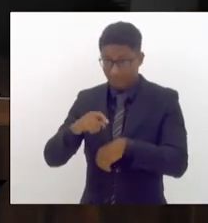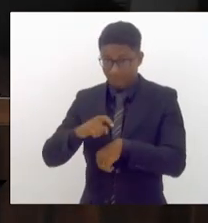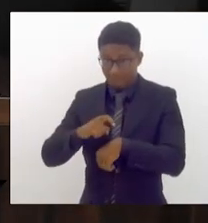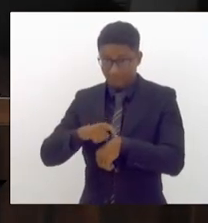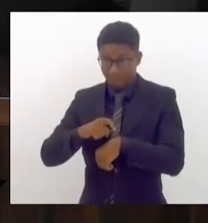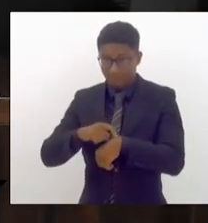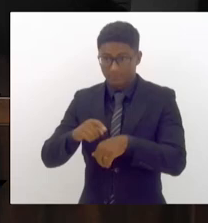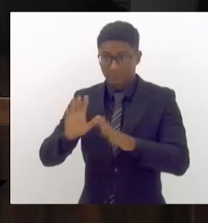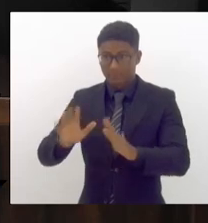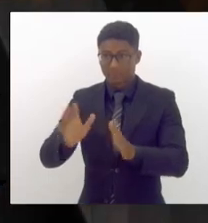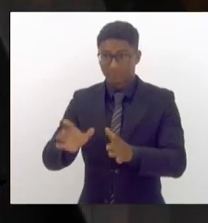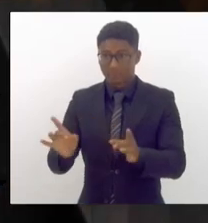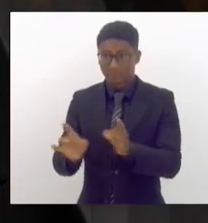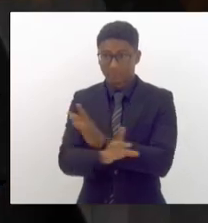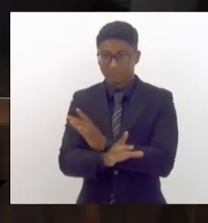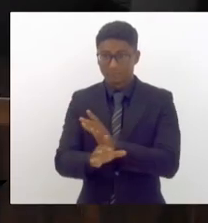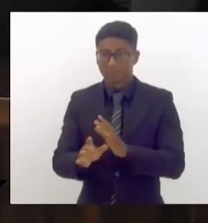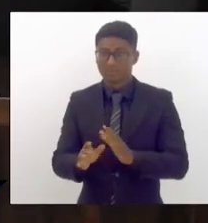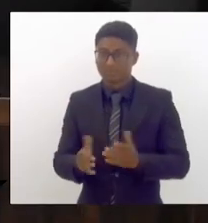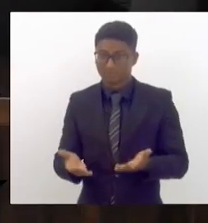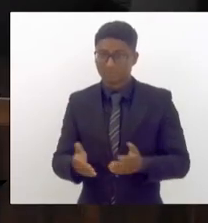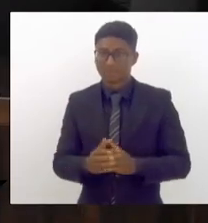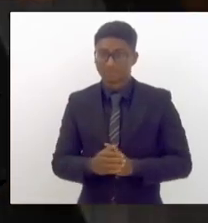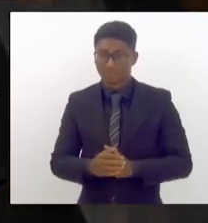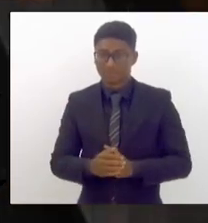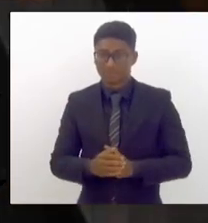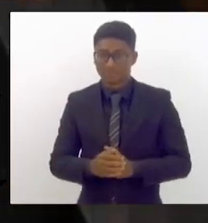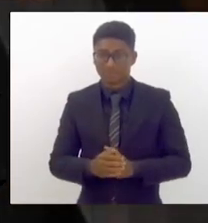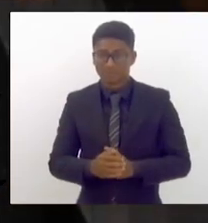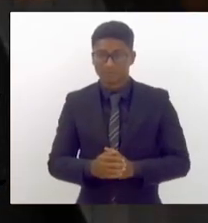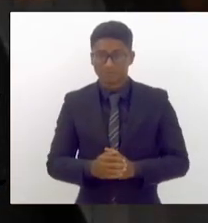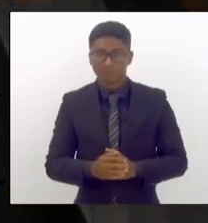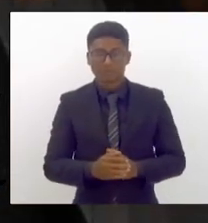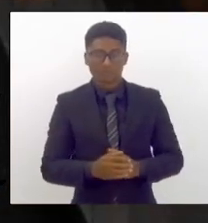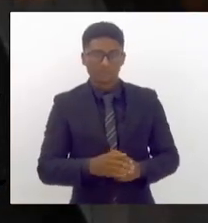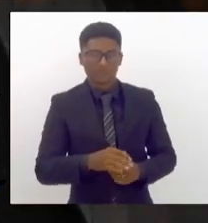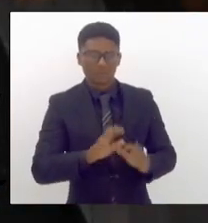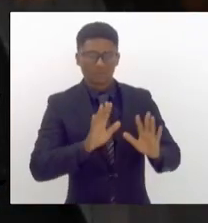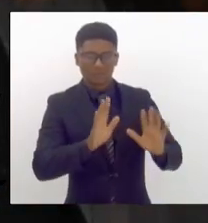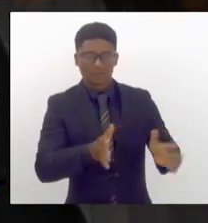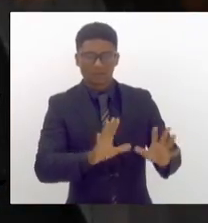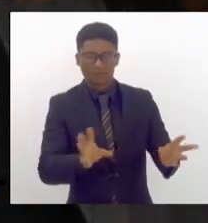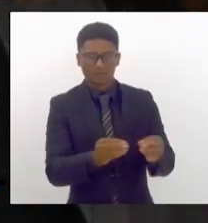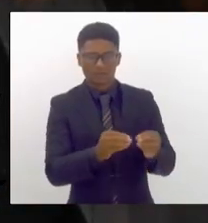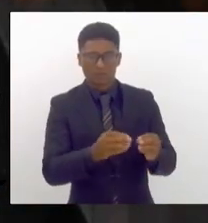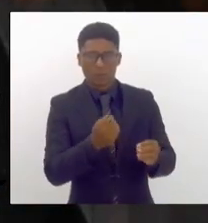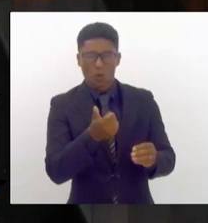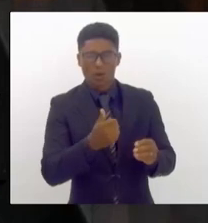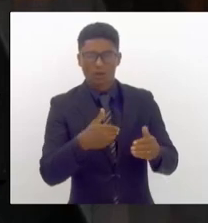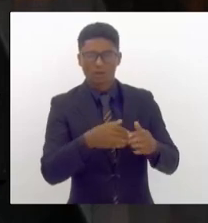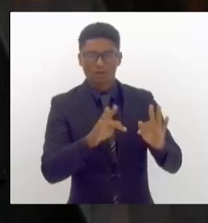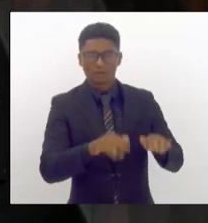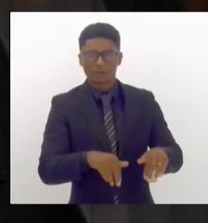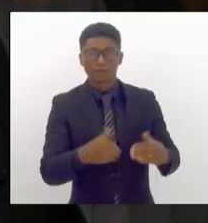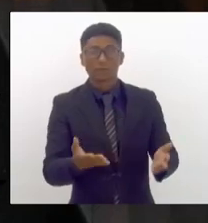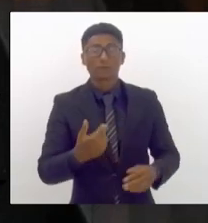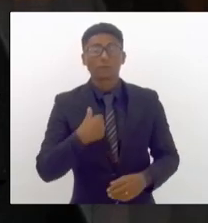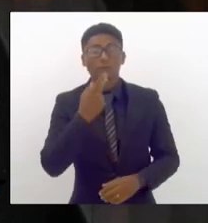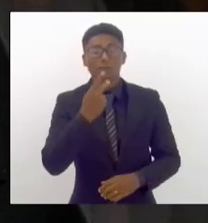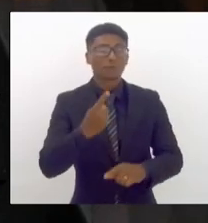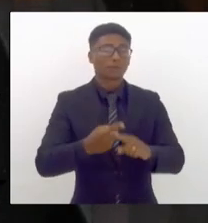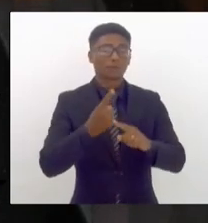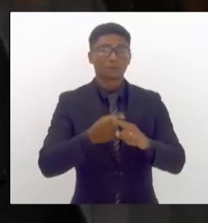concluído. Já vamos concluir. Já vamos concluir. Nós queremos trazer esse registro,